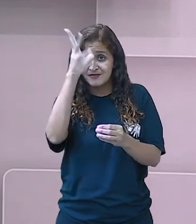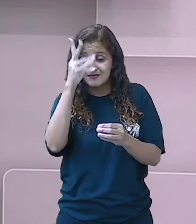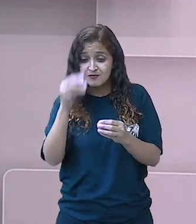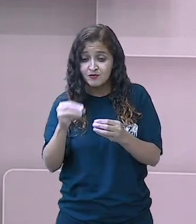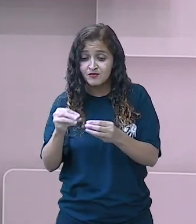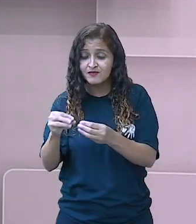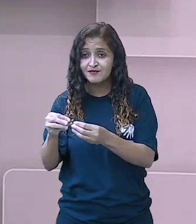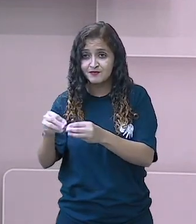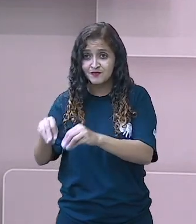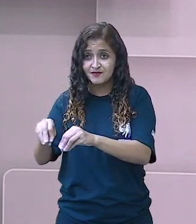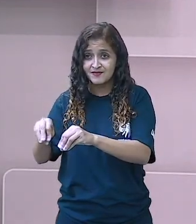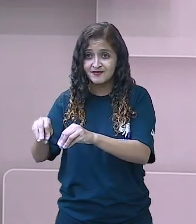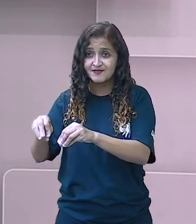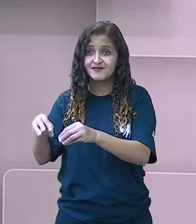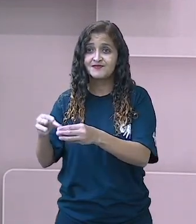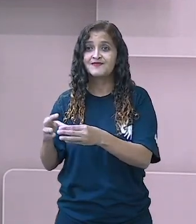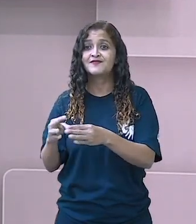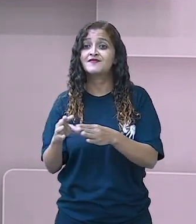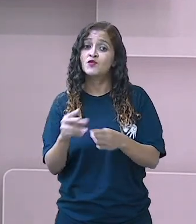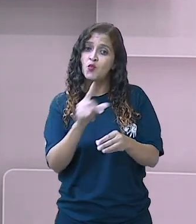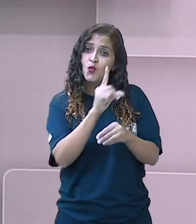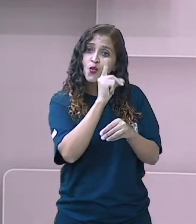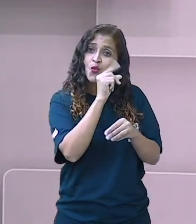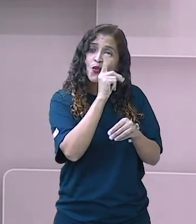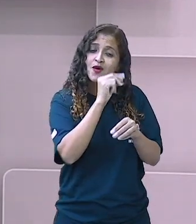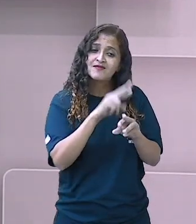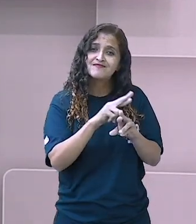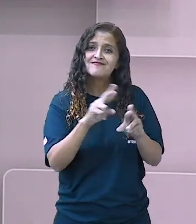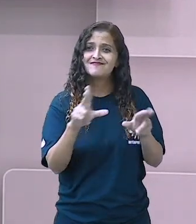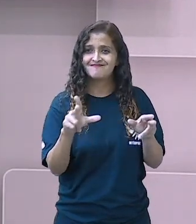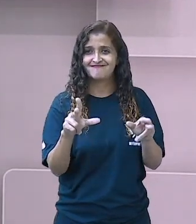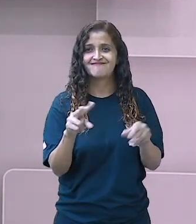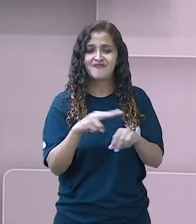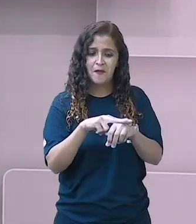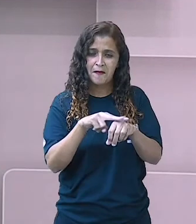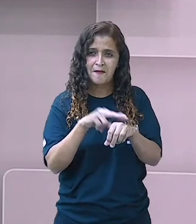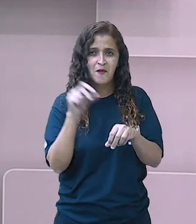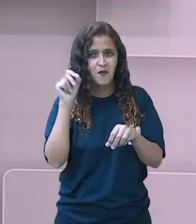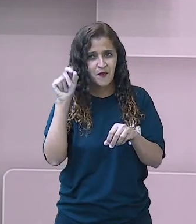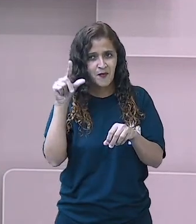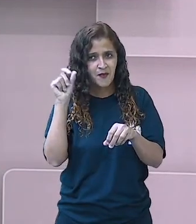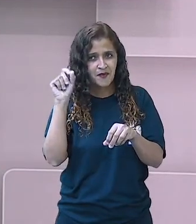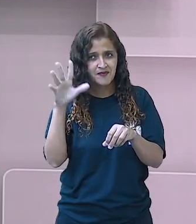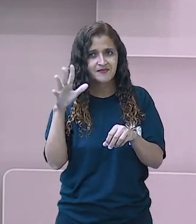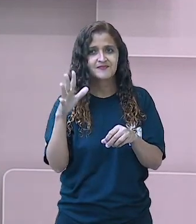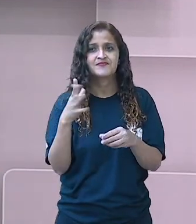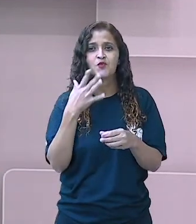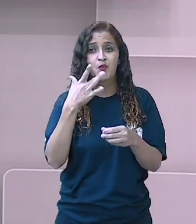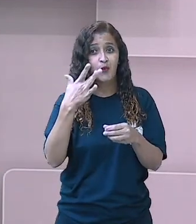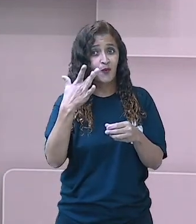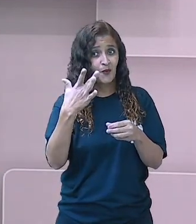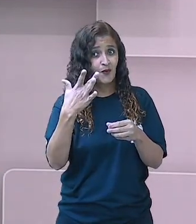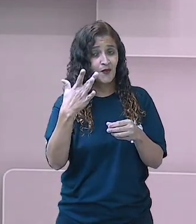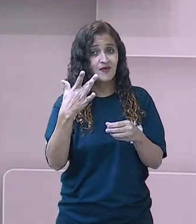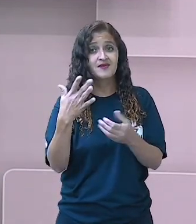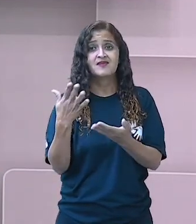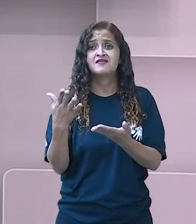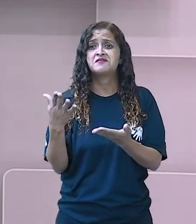passarinhos, a maioria deles são verdes ou azuis. Muito bacana. O que é um leilão?